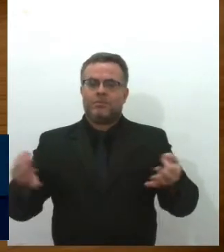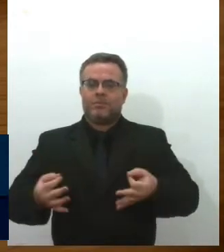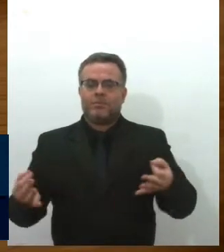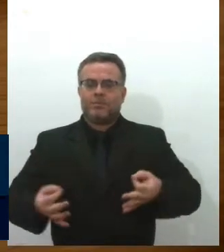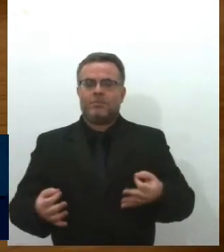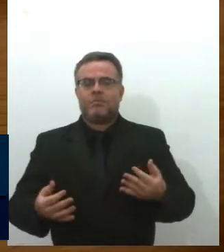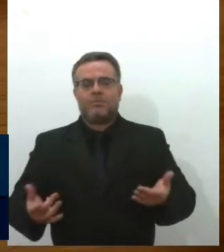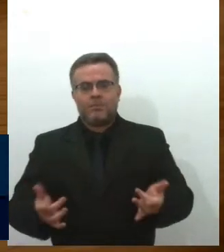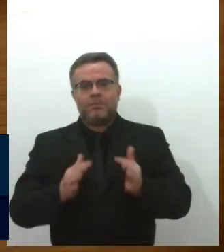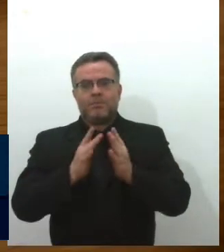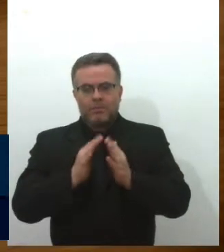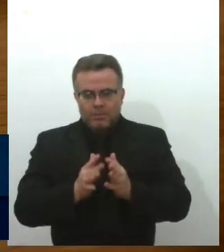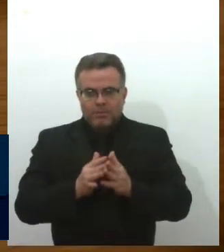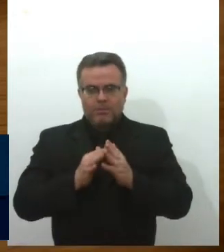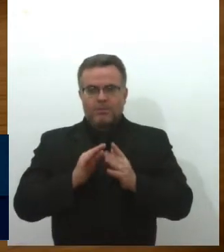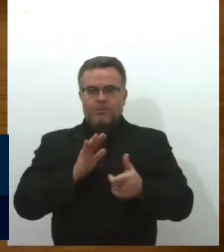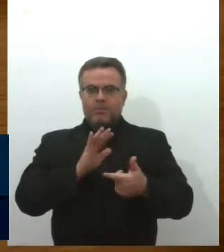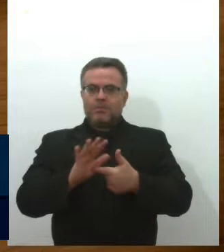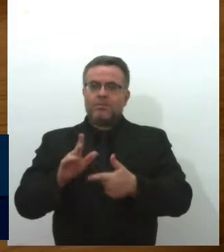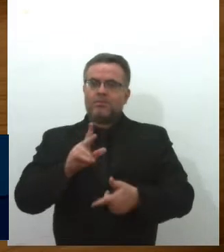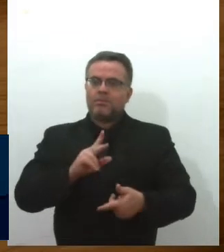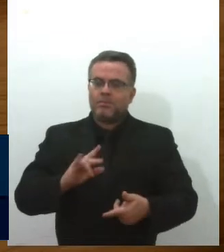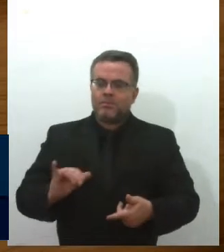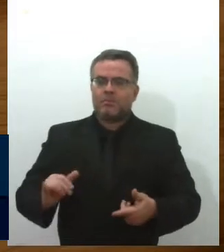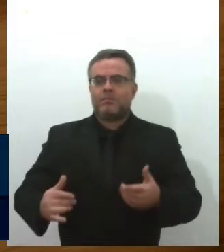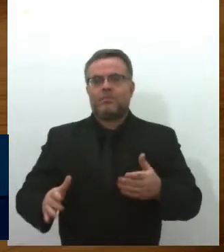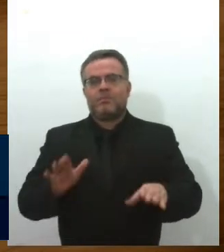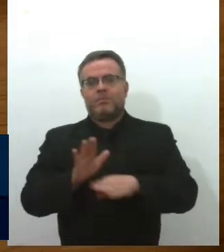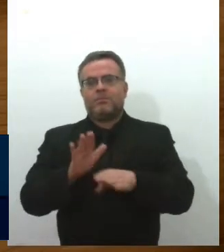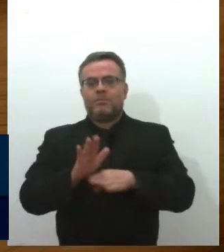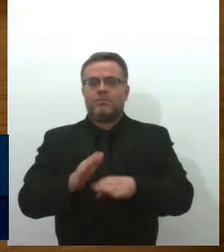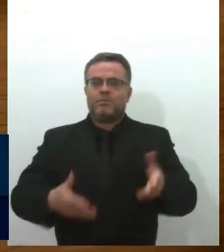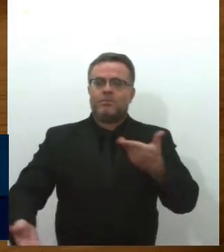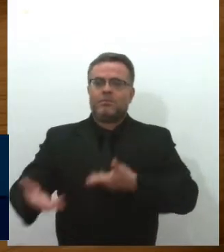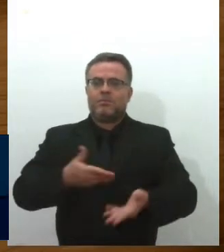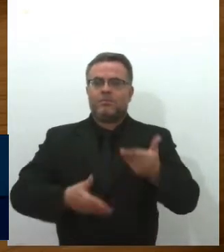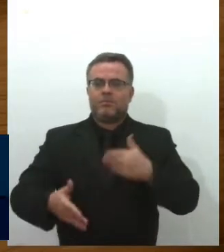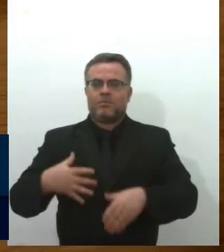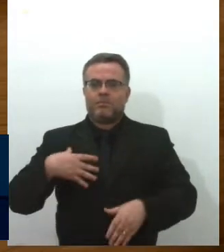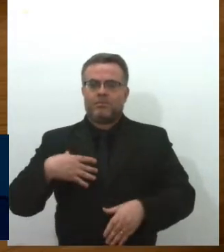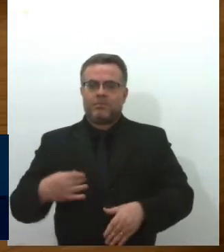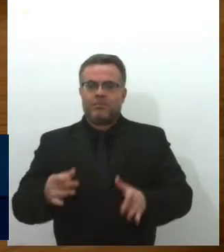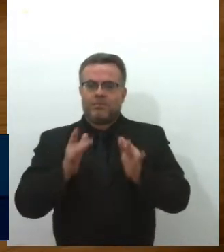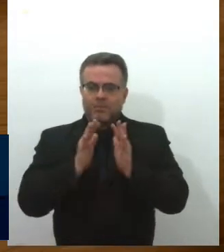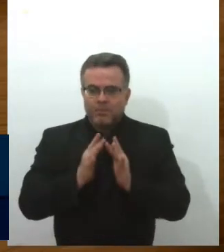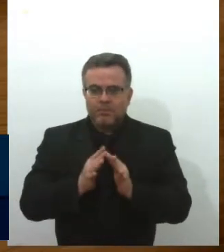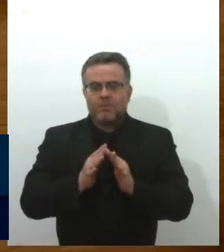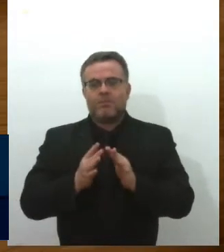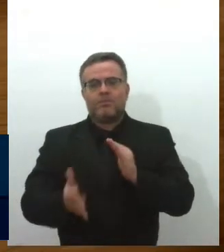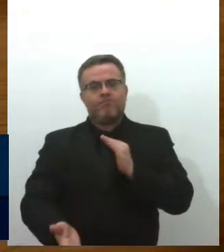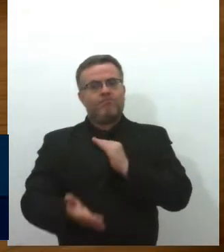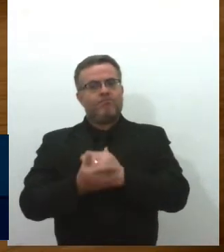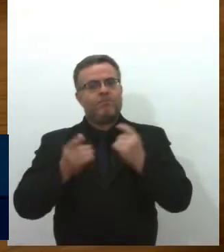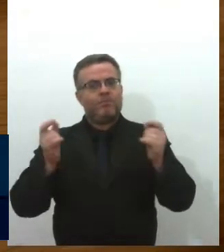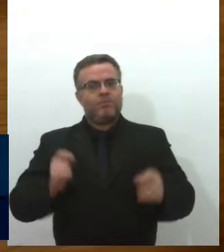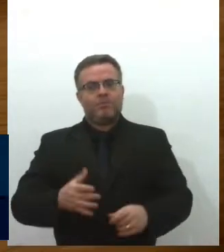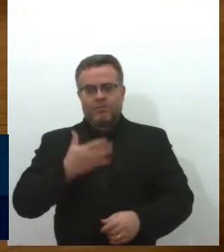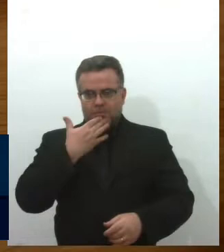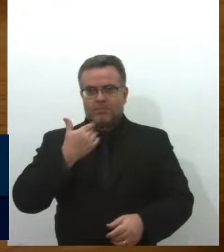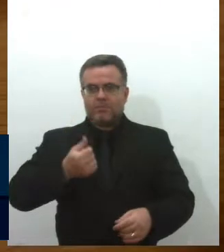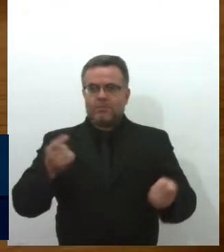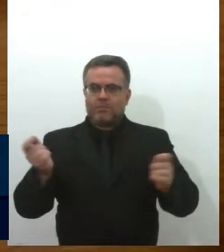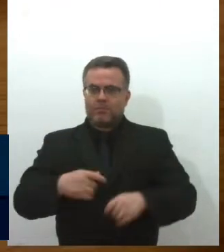autista ele vai te possibilitar isso. Ter um filho autista nos possibilita sermos pessoas melhores.